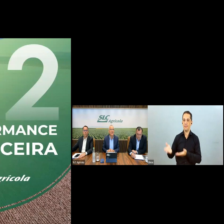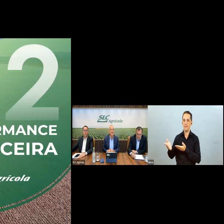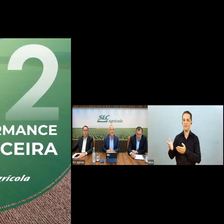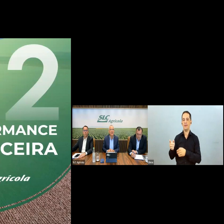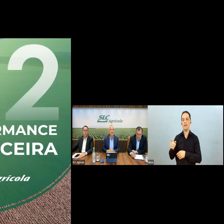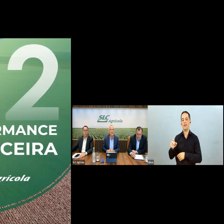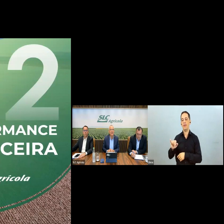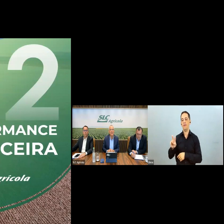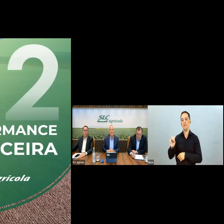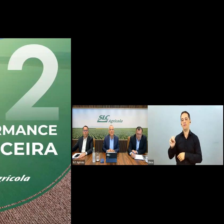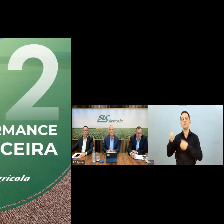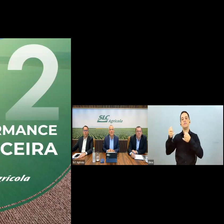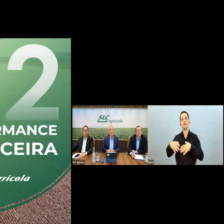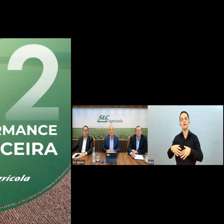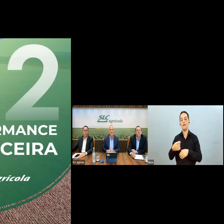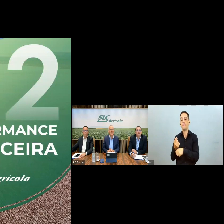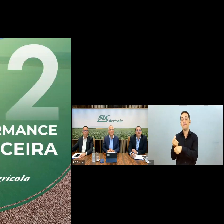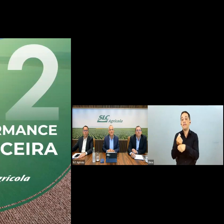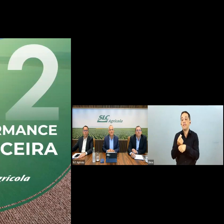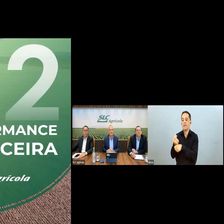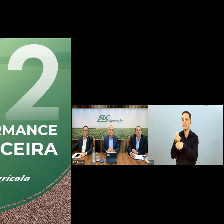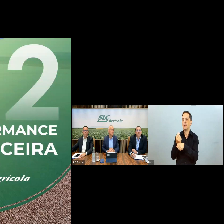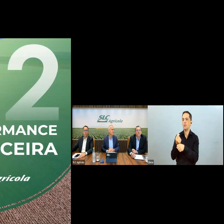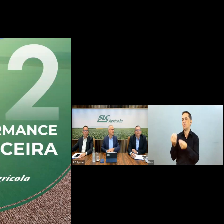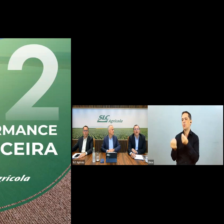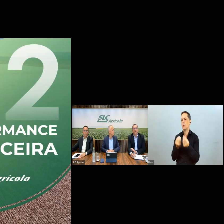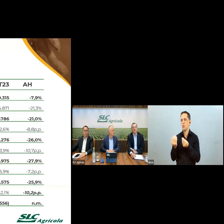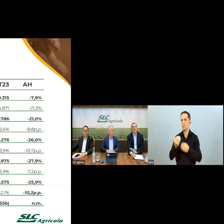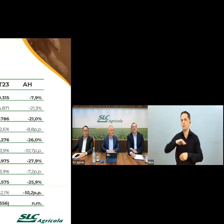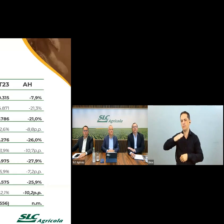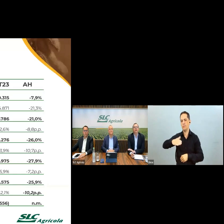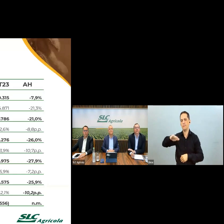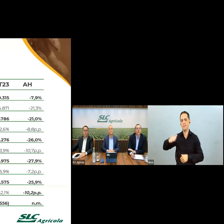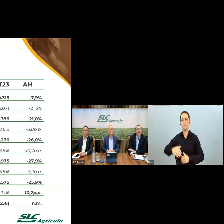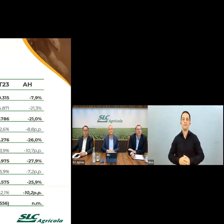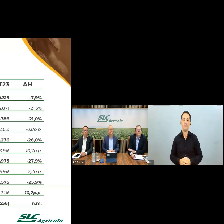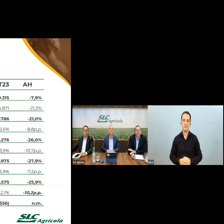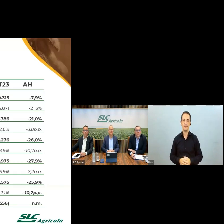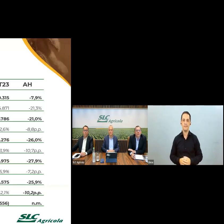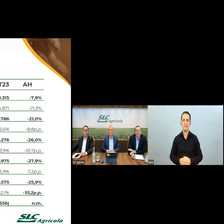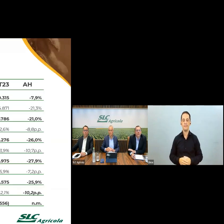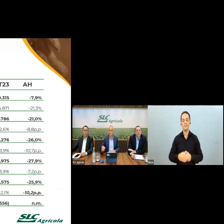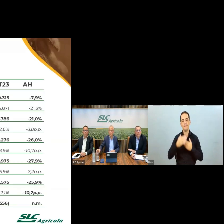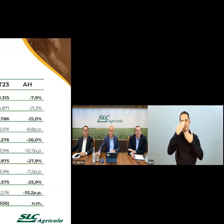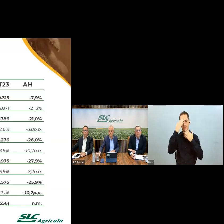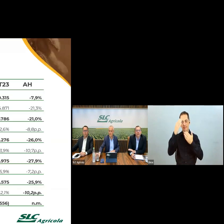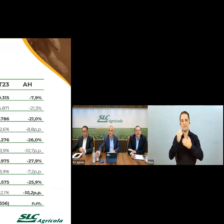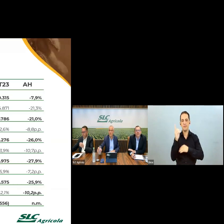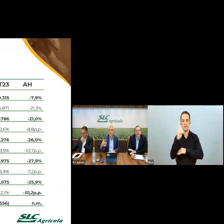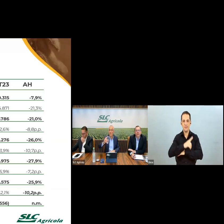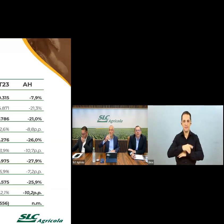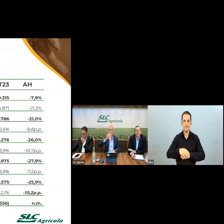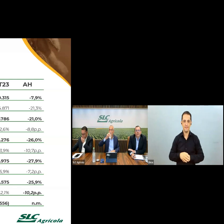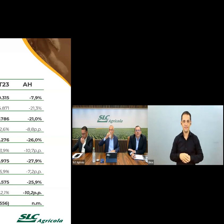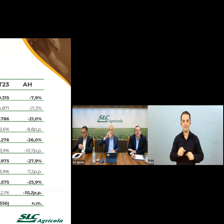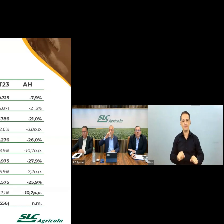desempenho financeiro. Ivo, por gentileza, pode prosseguir. Obrigado, Caminato. Bom dia a todos. Podemos, por favor, ir para